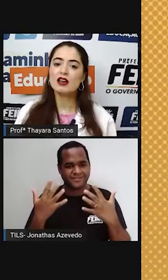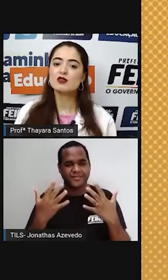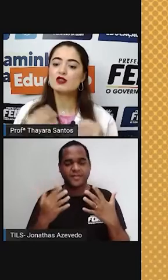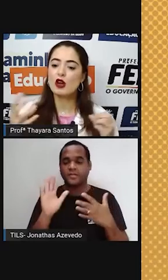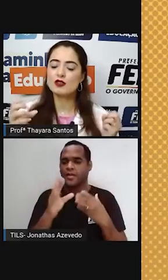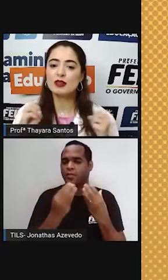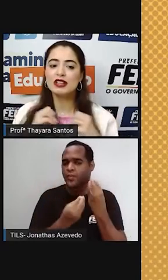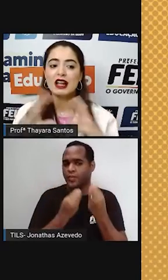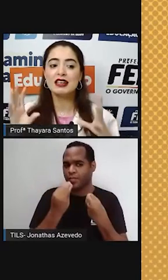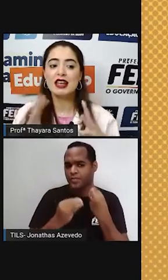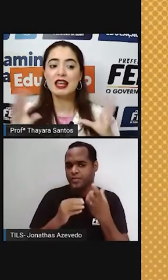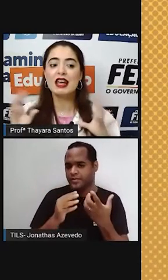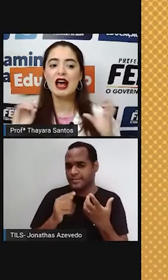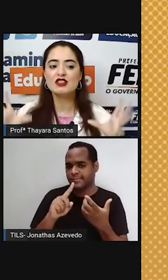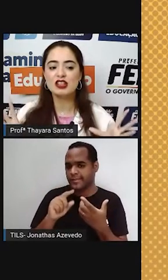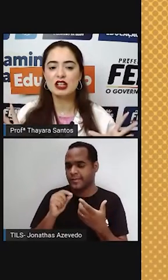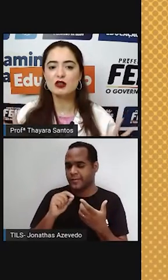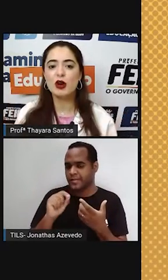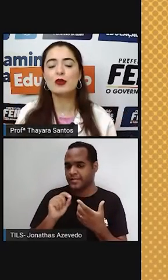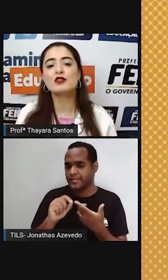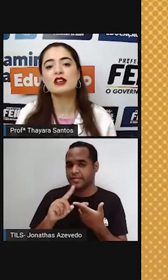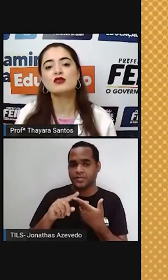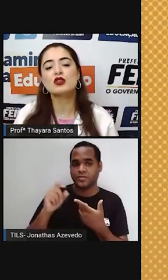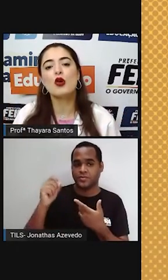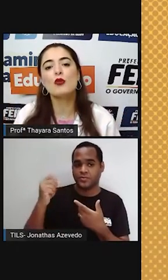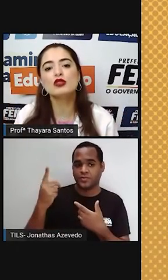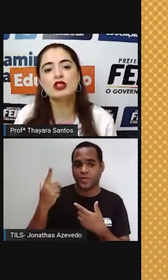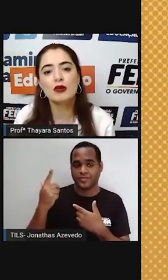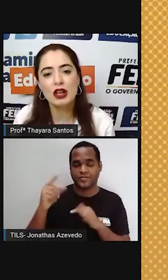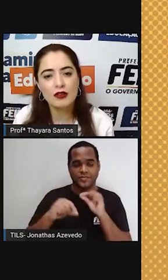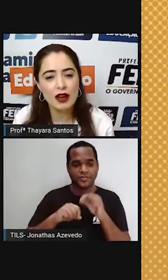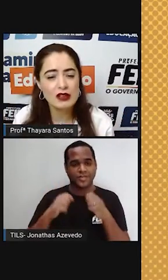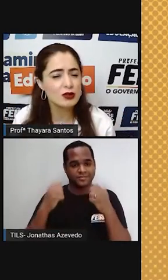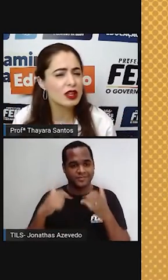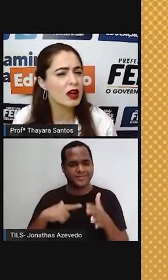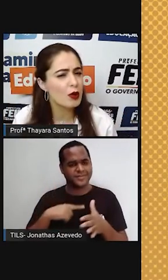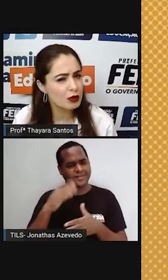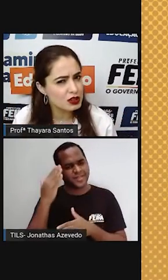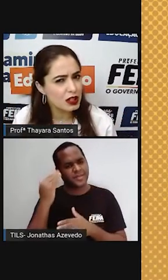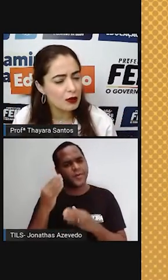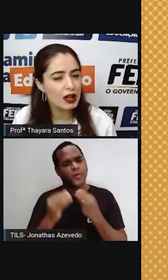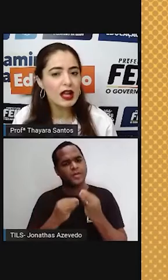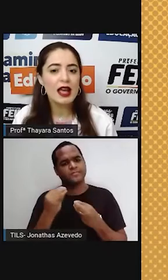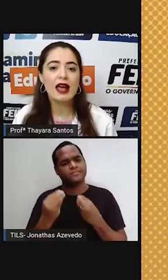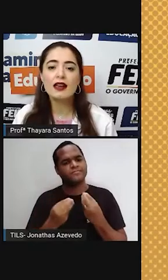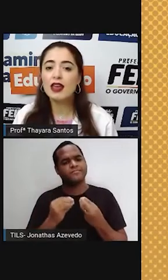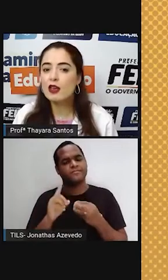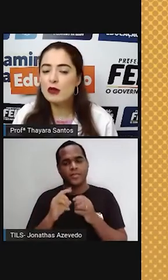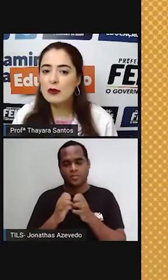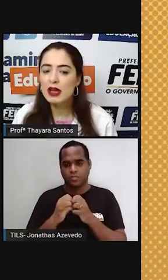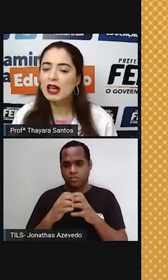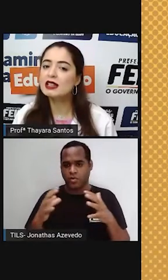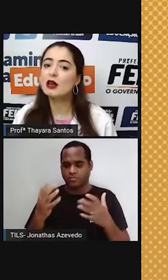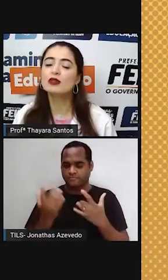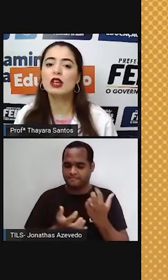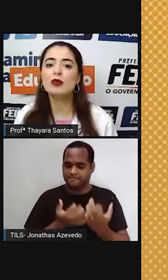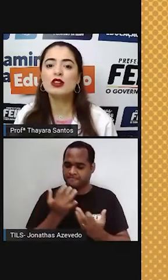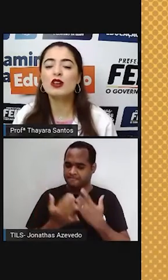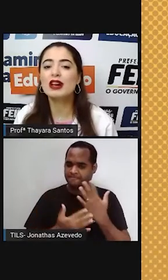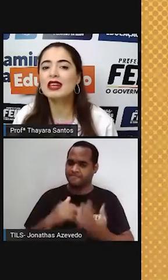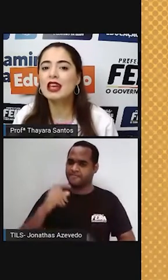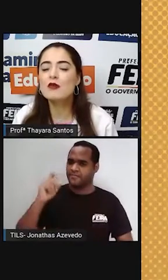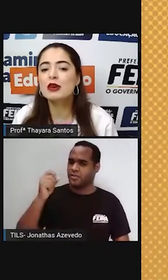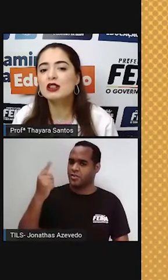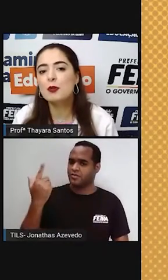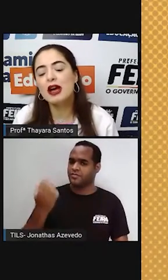que faz o sol se manter ali irradiando é o processo de combustão que ele faz. E o que é combustão? É a queima. Ele tá o tempo